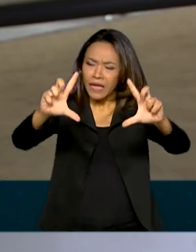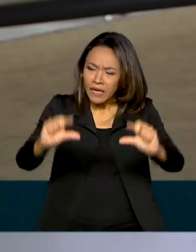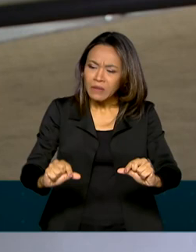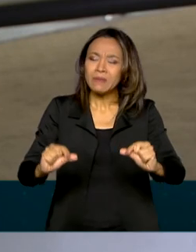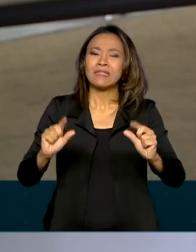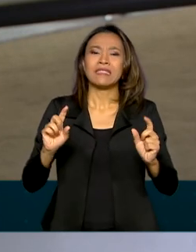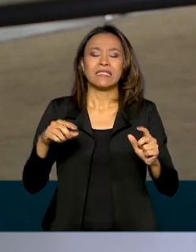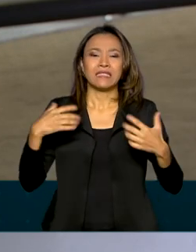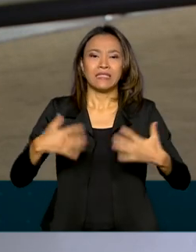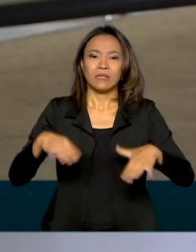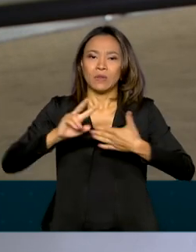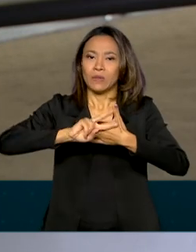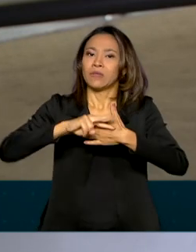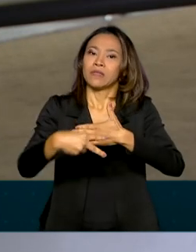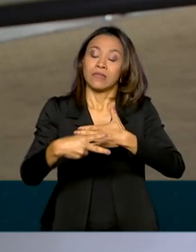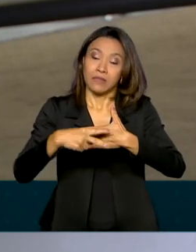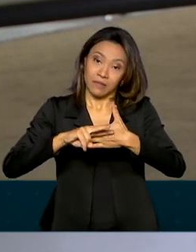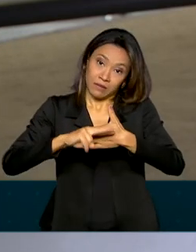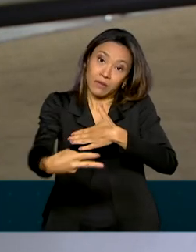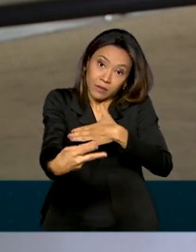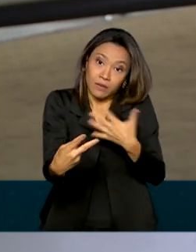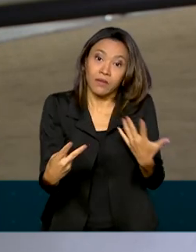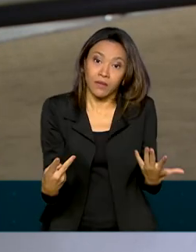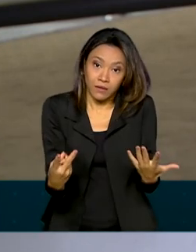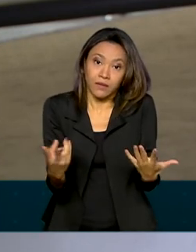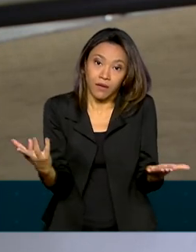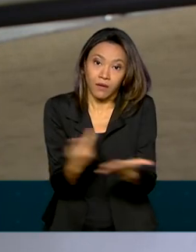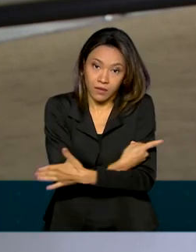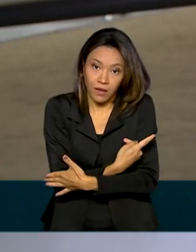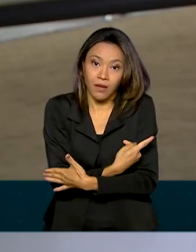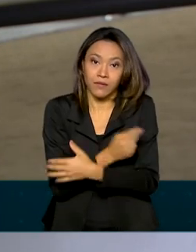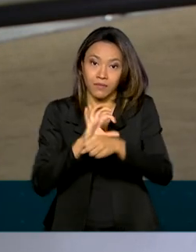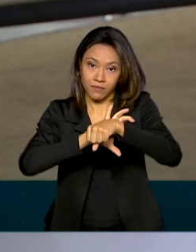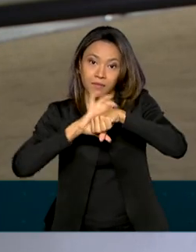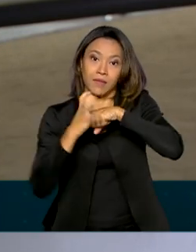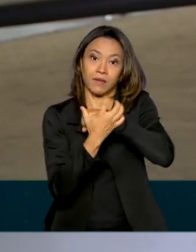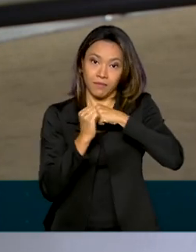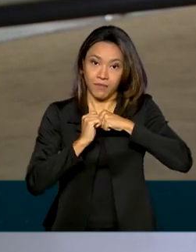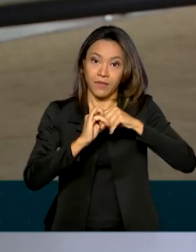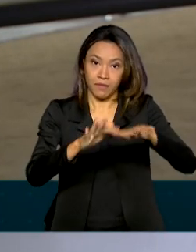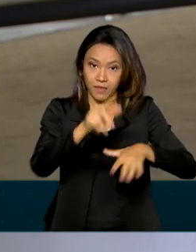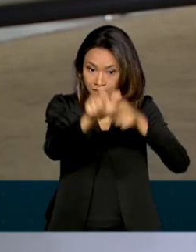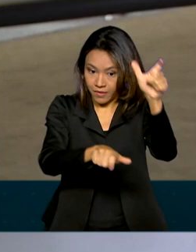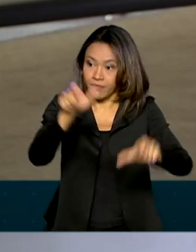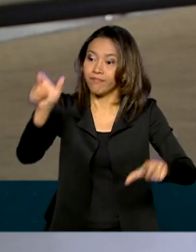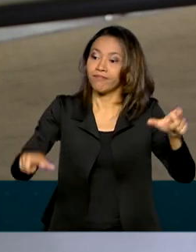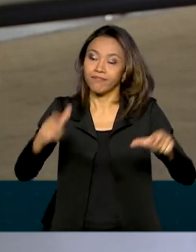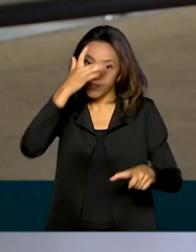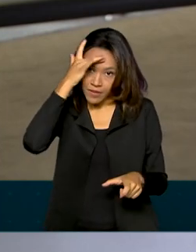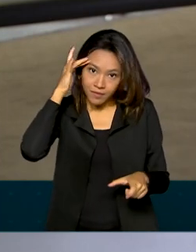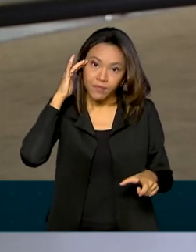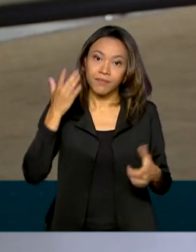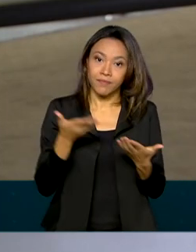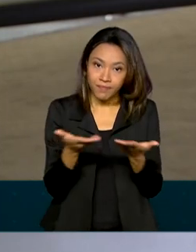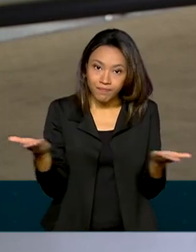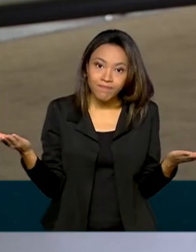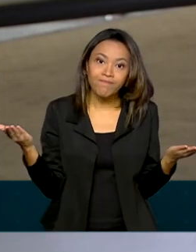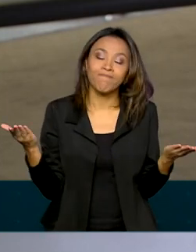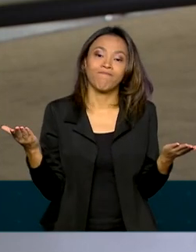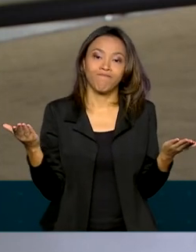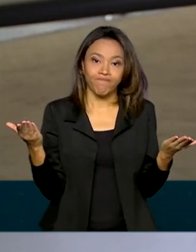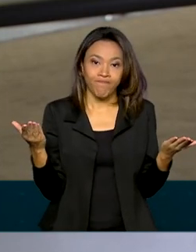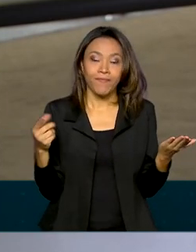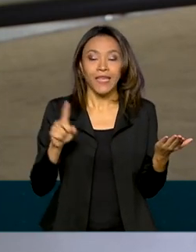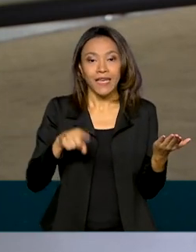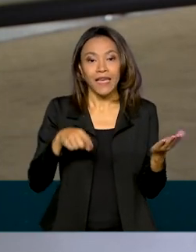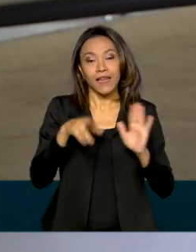dificuldades financeiras provocadas pela pandemia, principalmente devido às restrições de mobilidade